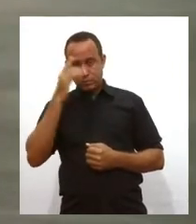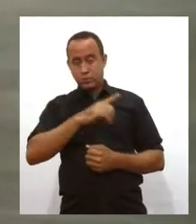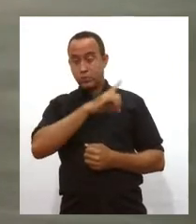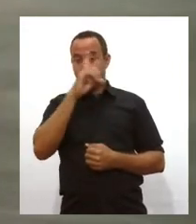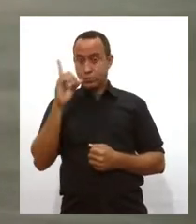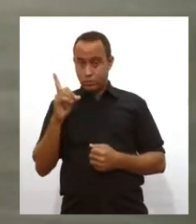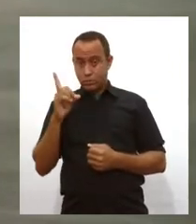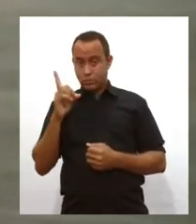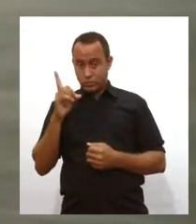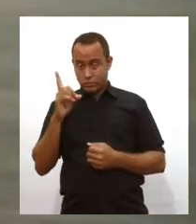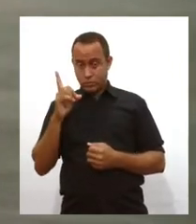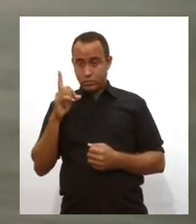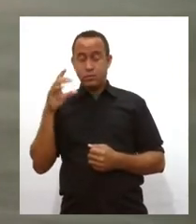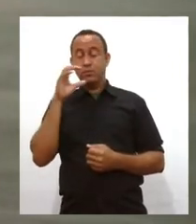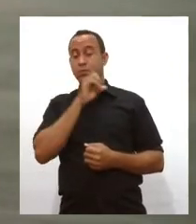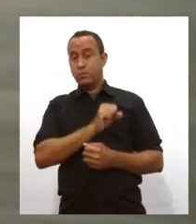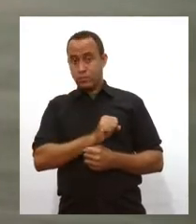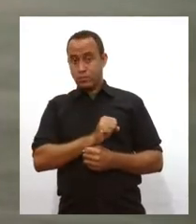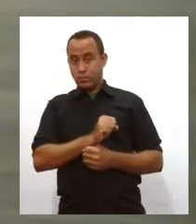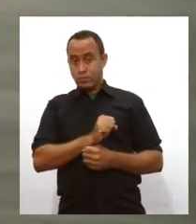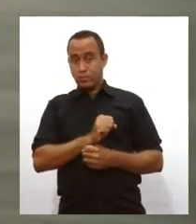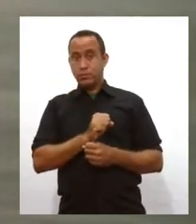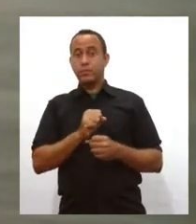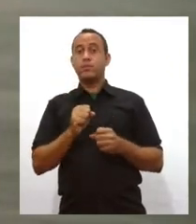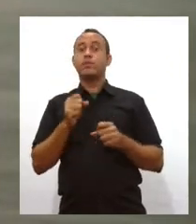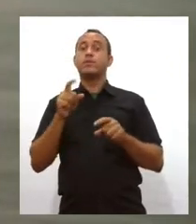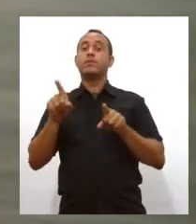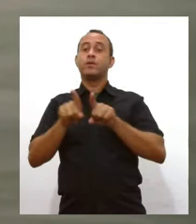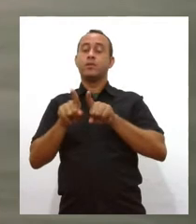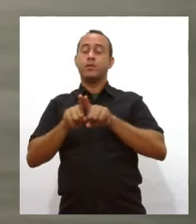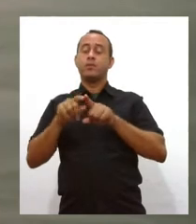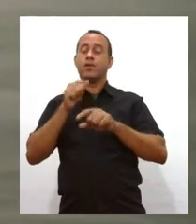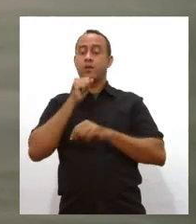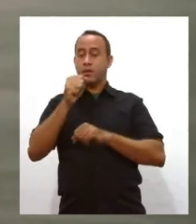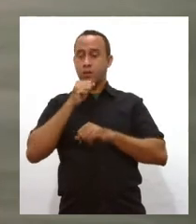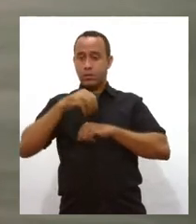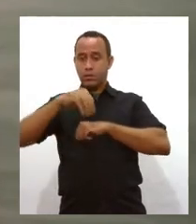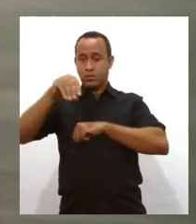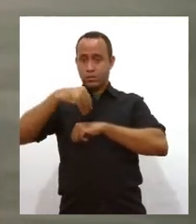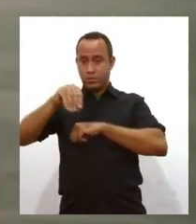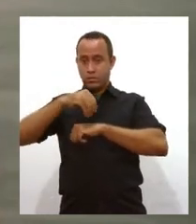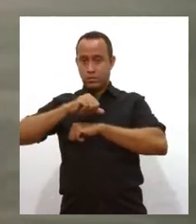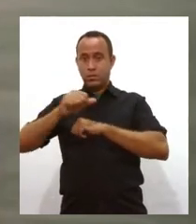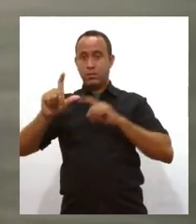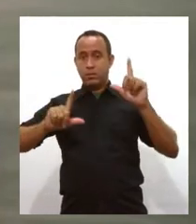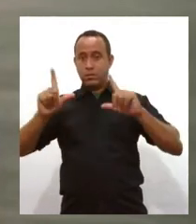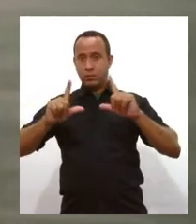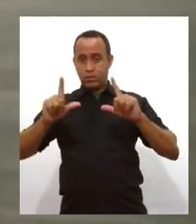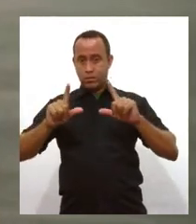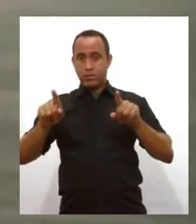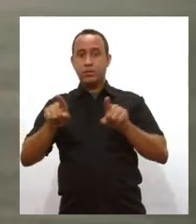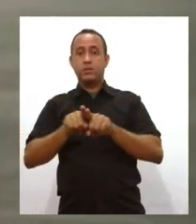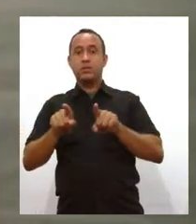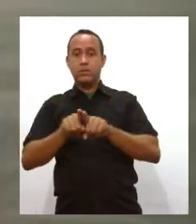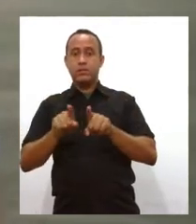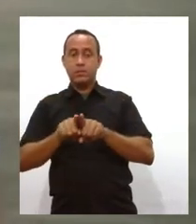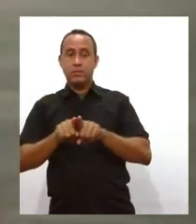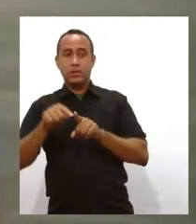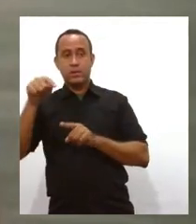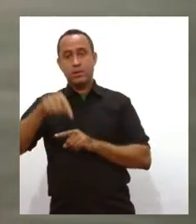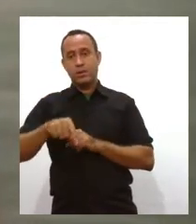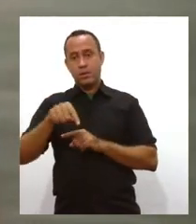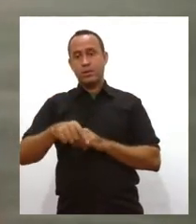boletim das 20 horas do consórcio de veículos de imprensa desta quinta-feira. Ontem, quarta-feira, eu divulguei aqui, né, 1